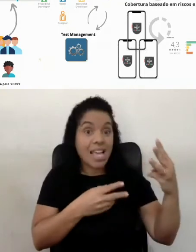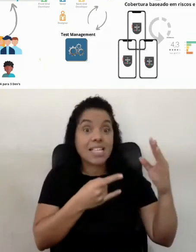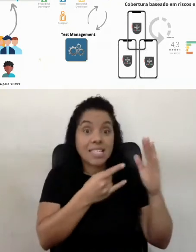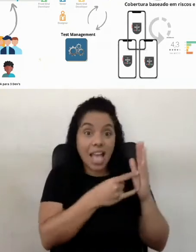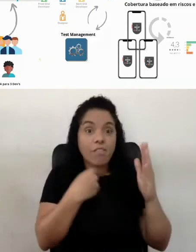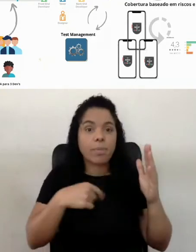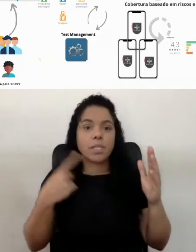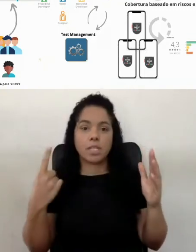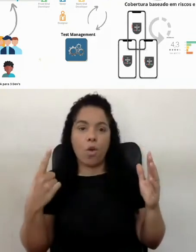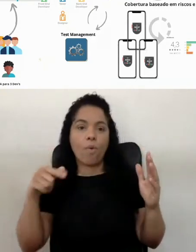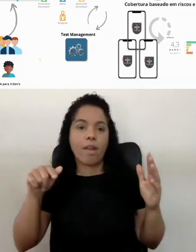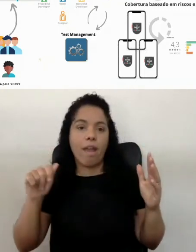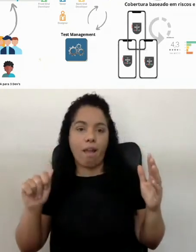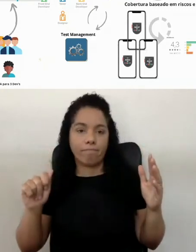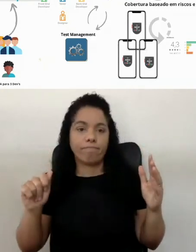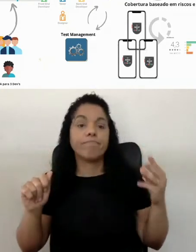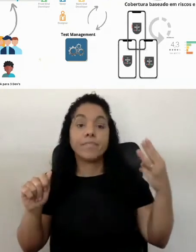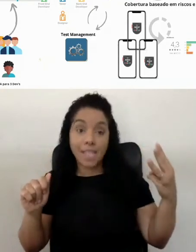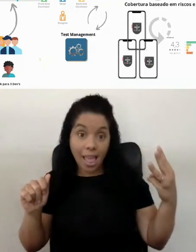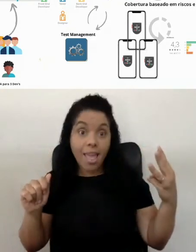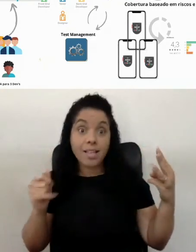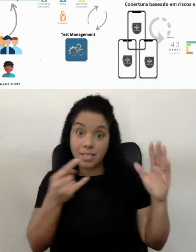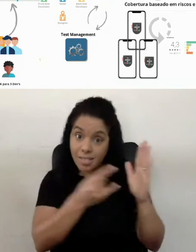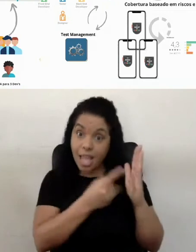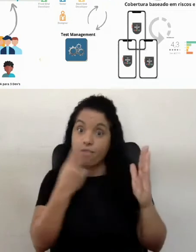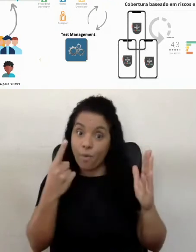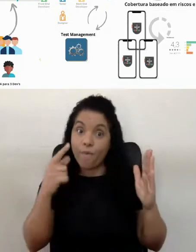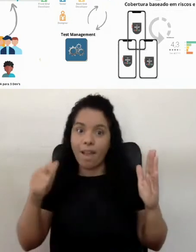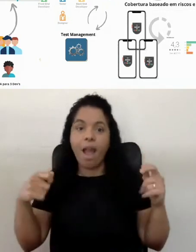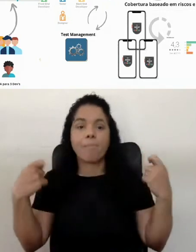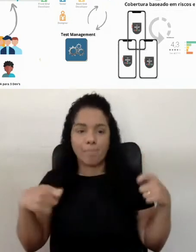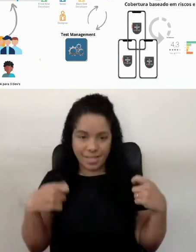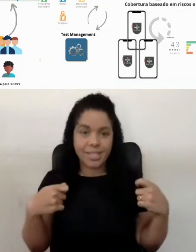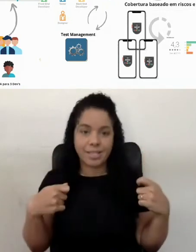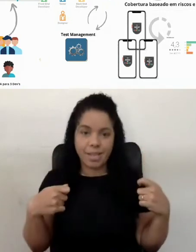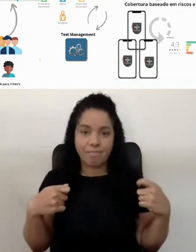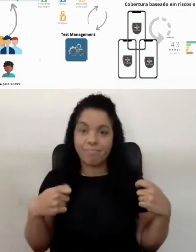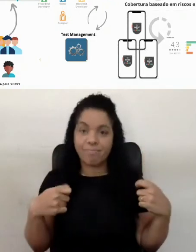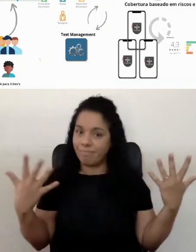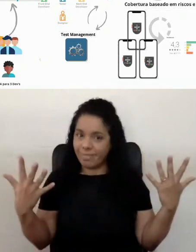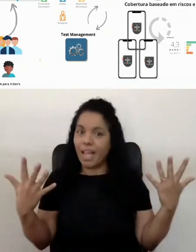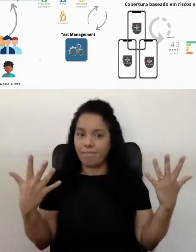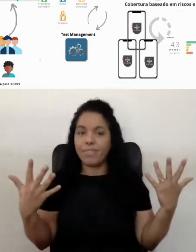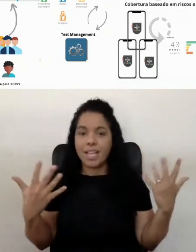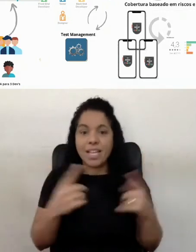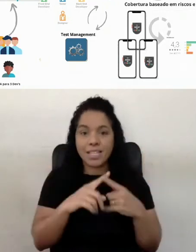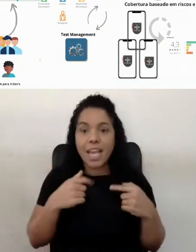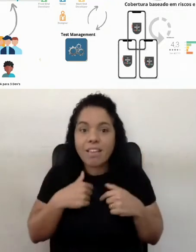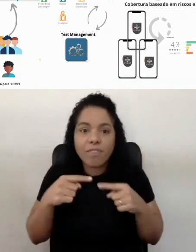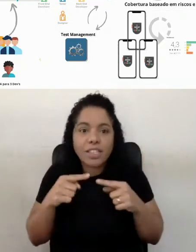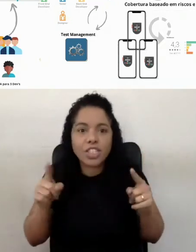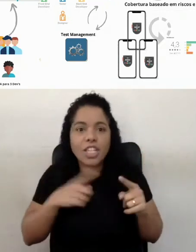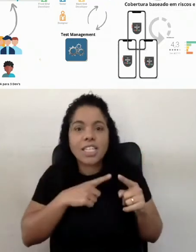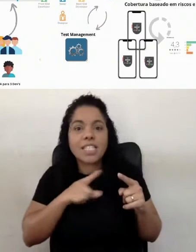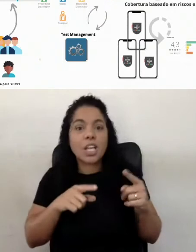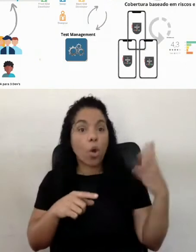três DEVs, um QA, tá, esse é um número que, ele é um número mágico aí, tá, galera, se eu